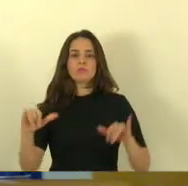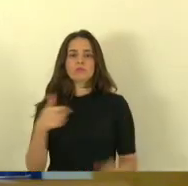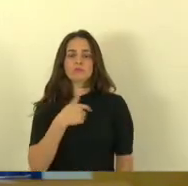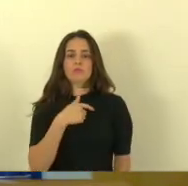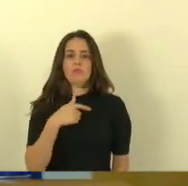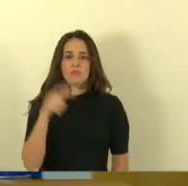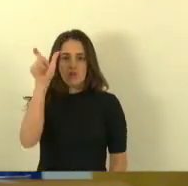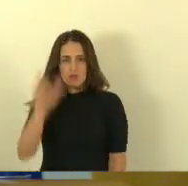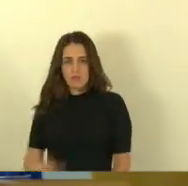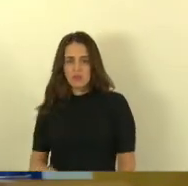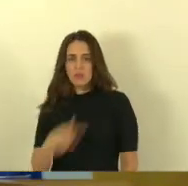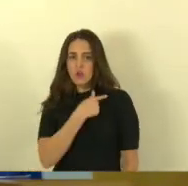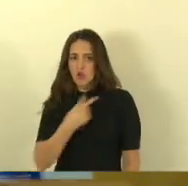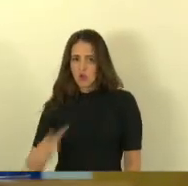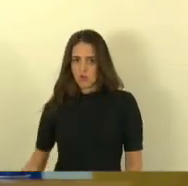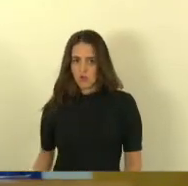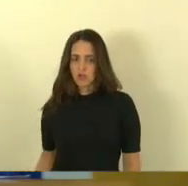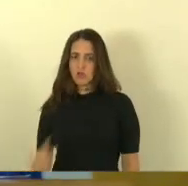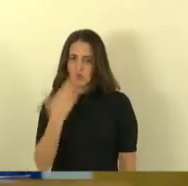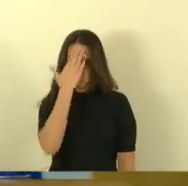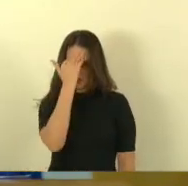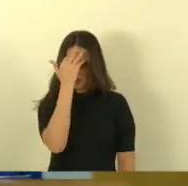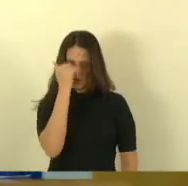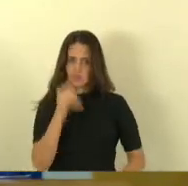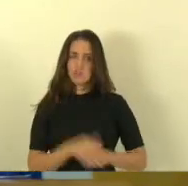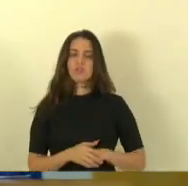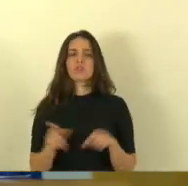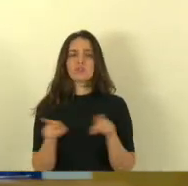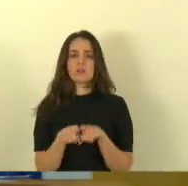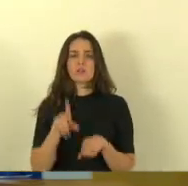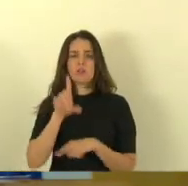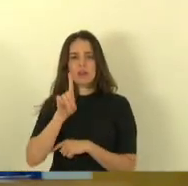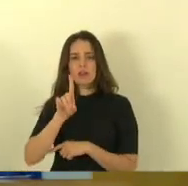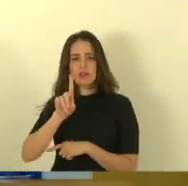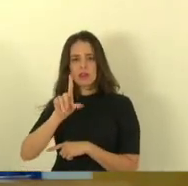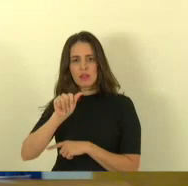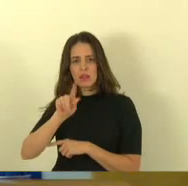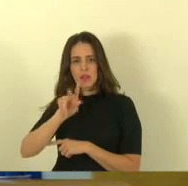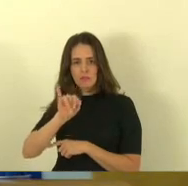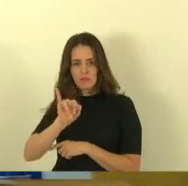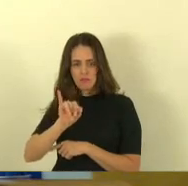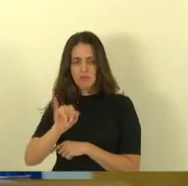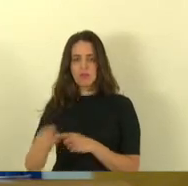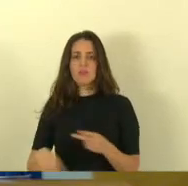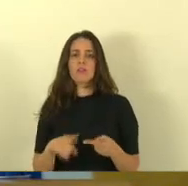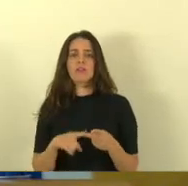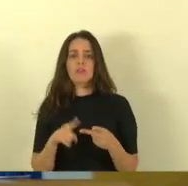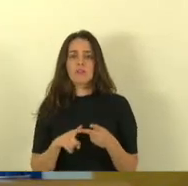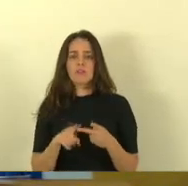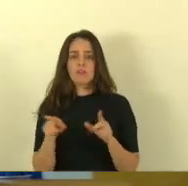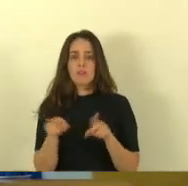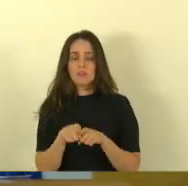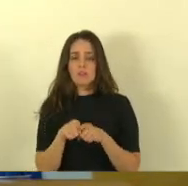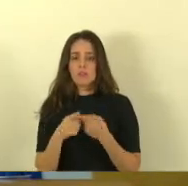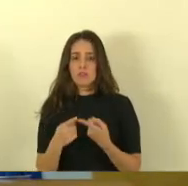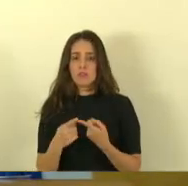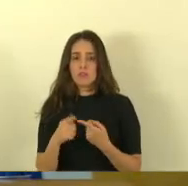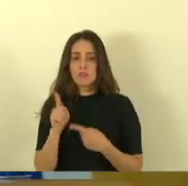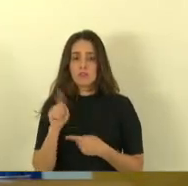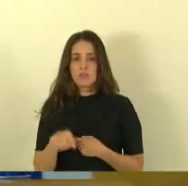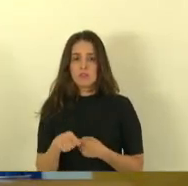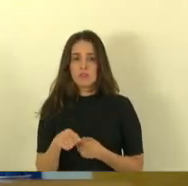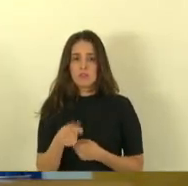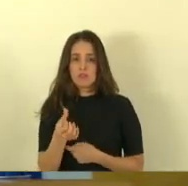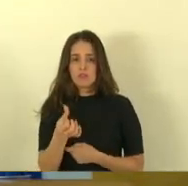você Renato tô falando pra você David Diniz tô falando pra você Renato tô falando pra você David Diniz são 60